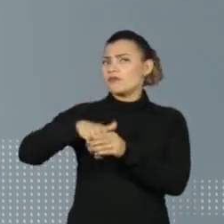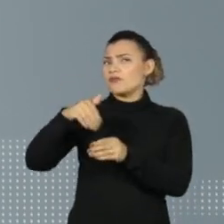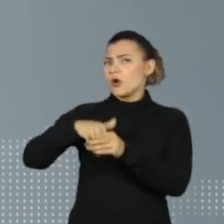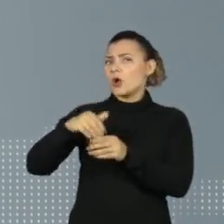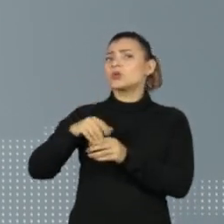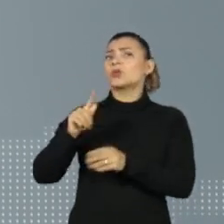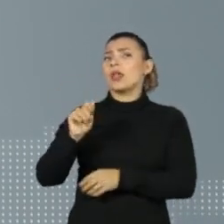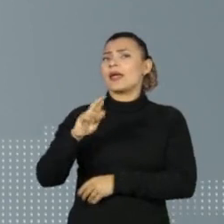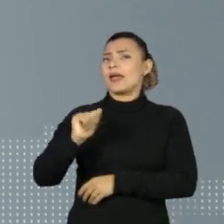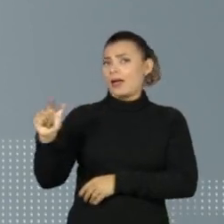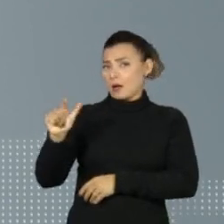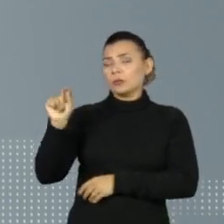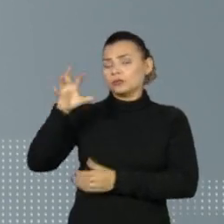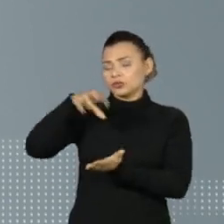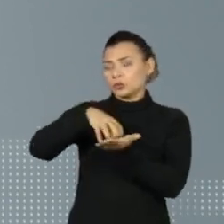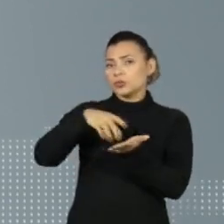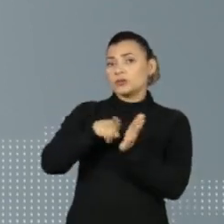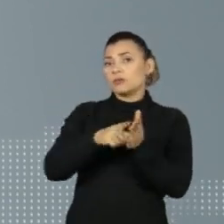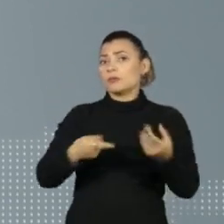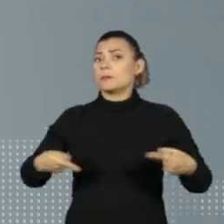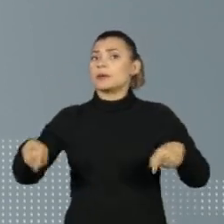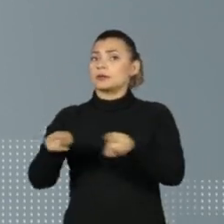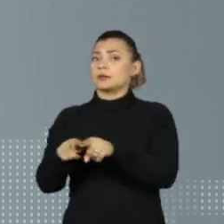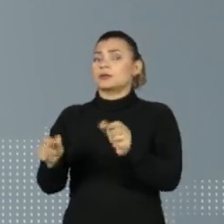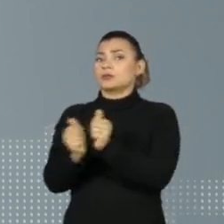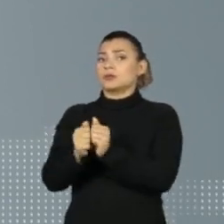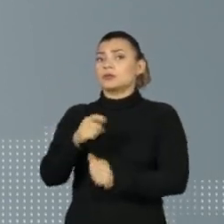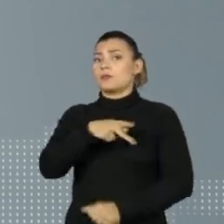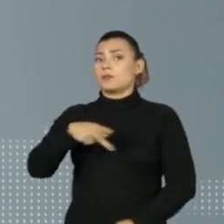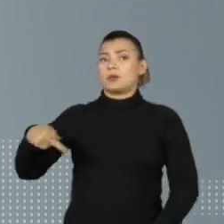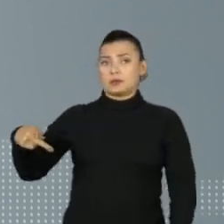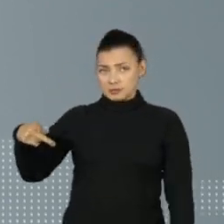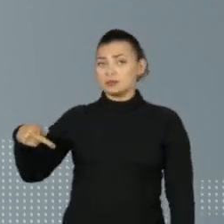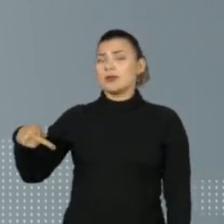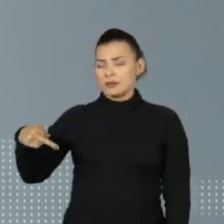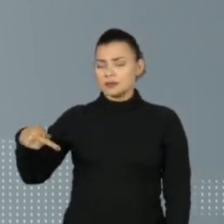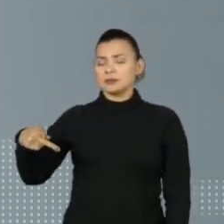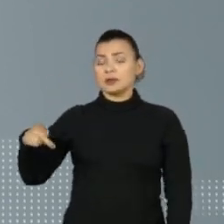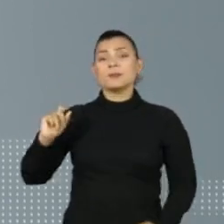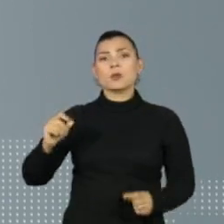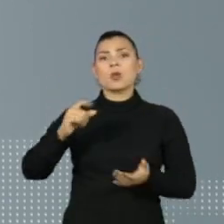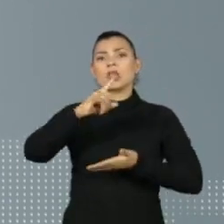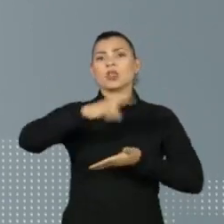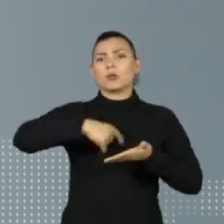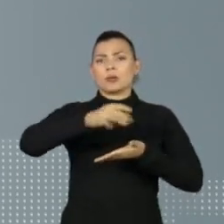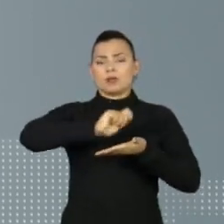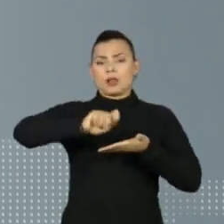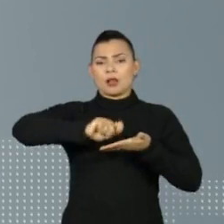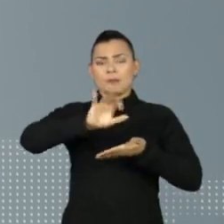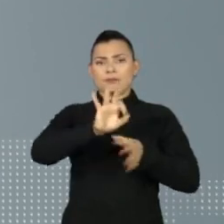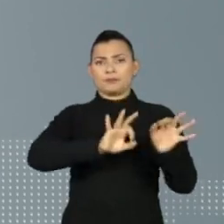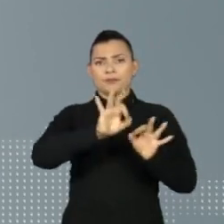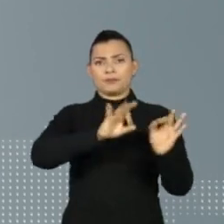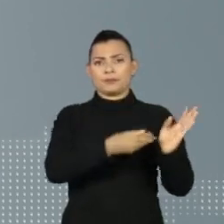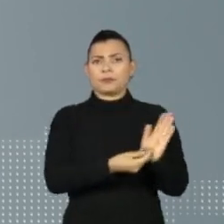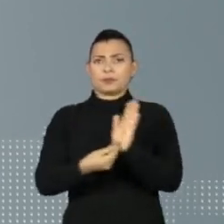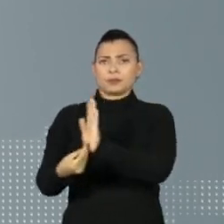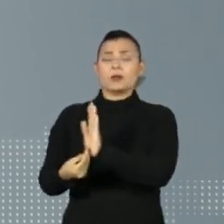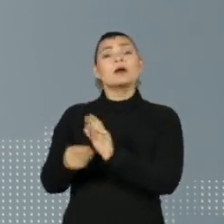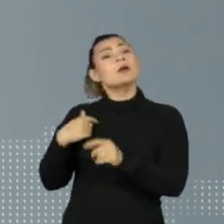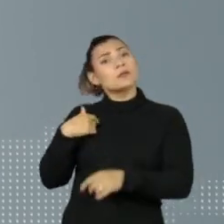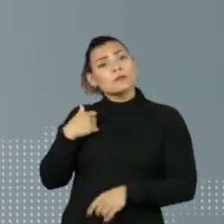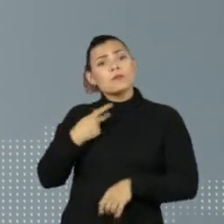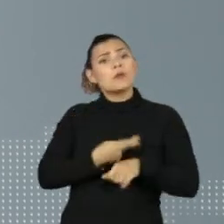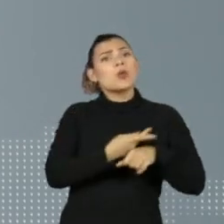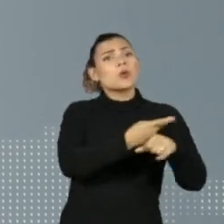buscou subsídios junto a um órgão ligado à Presidência da República para elaborar o documento. O jornal procurou o Instituto e o